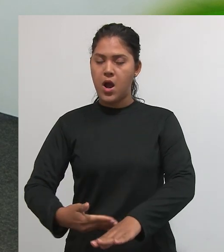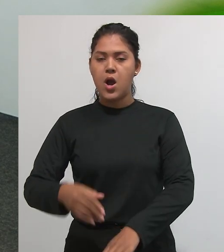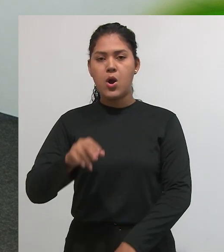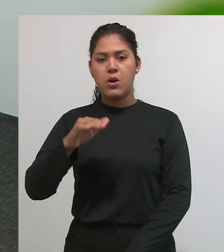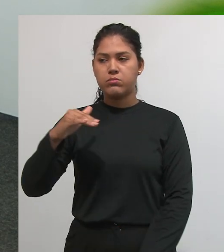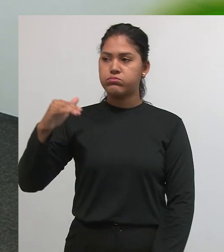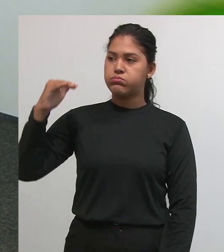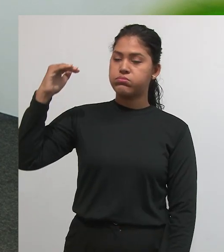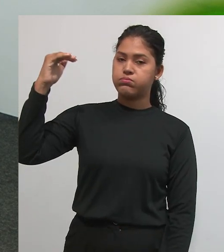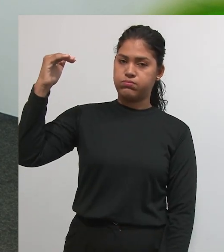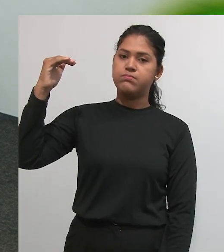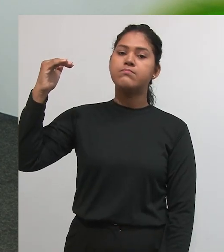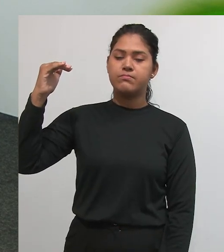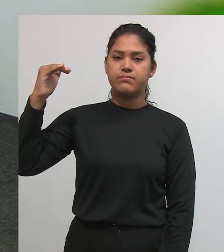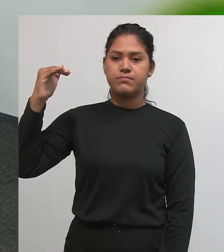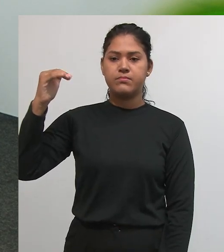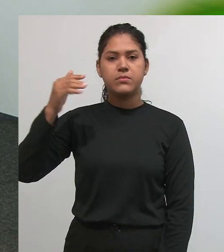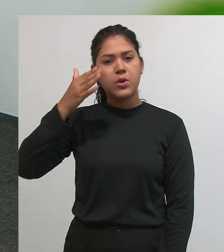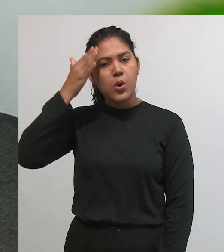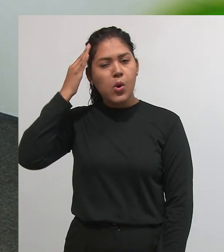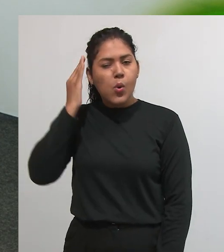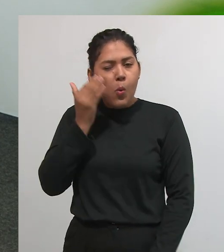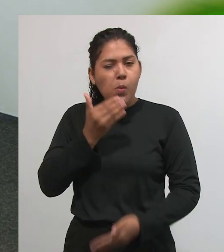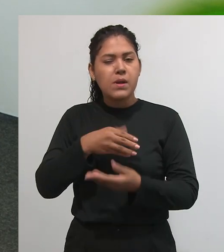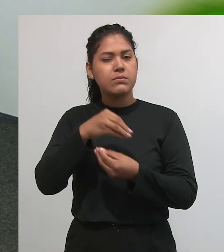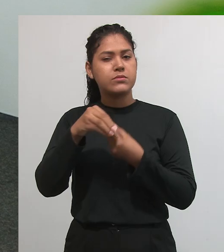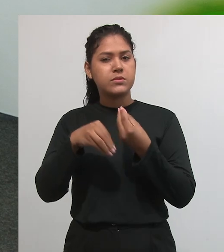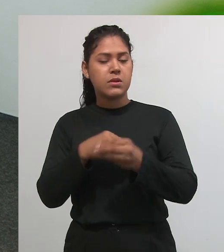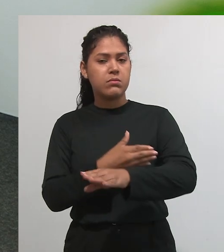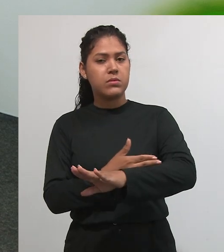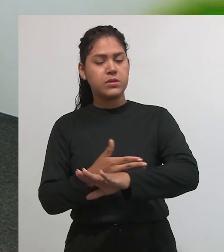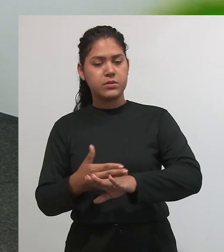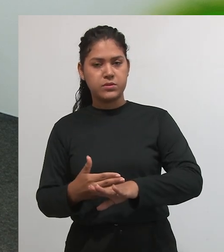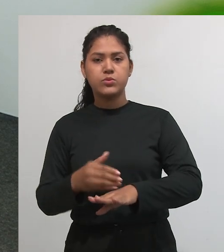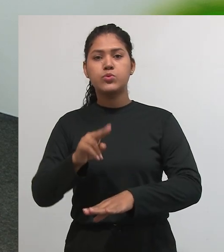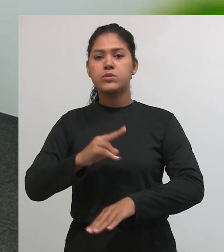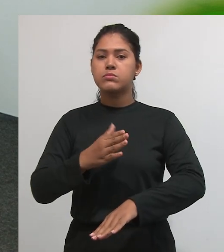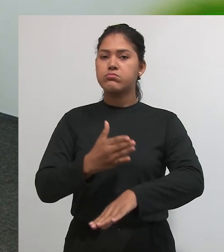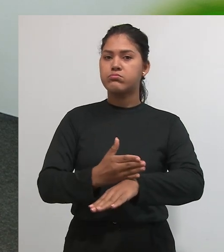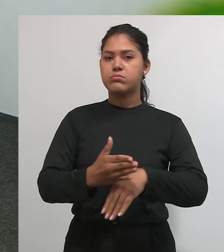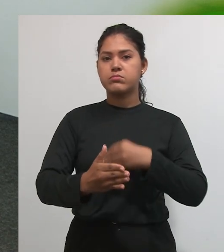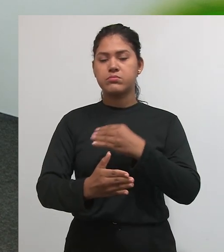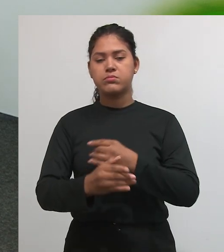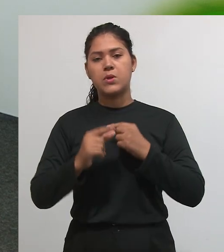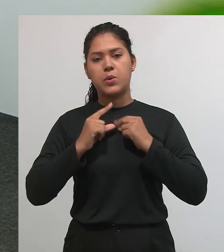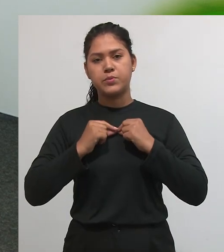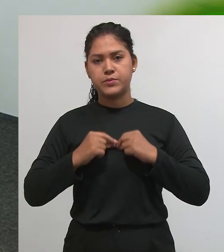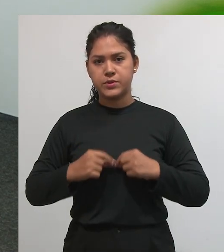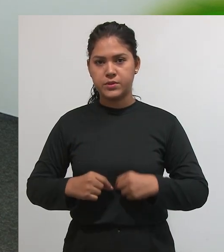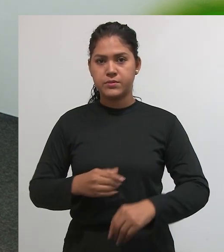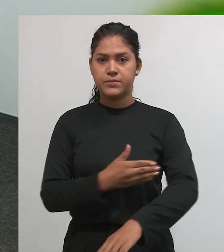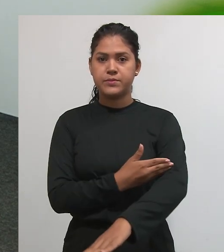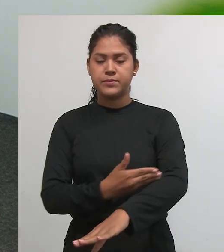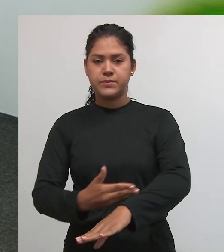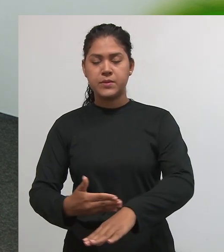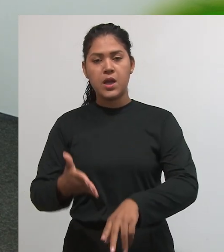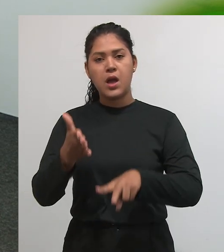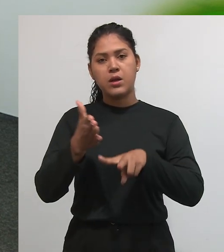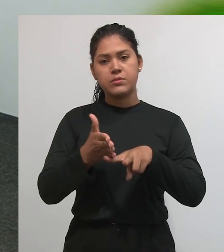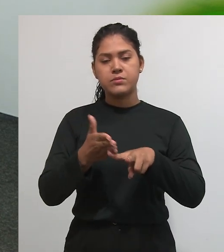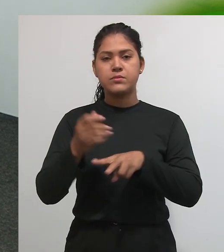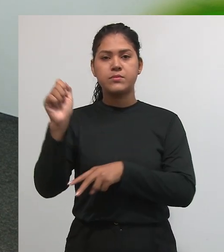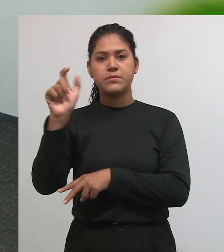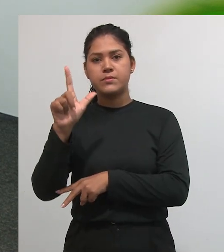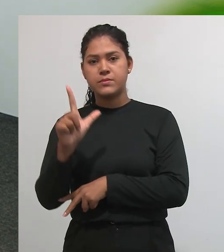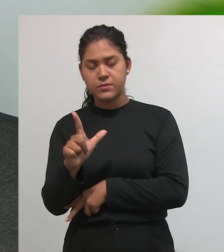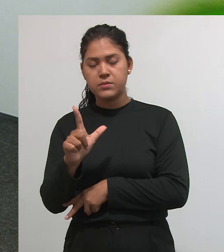mediana, com os cabelos começando a ficar grisalho, estou com uma blusa bege, uma calça azul e